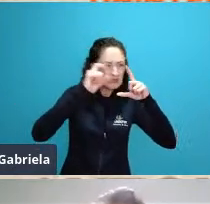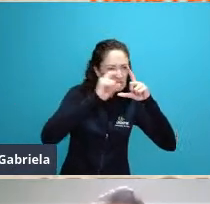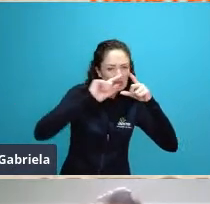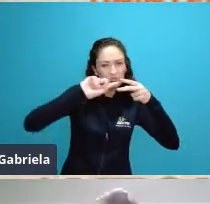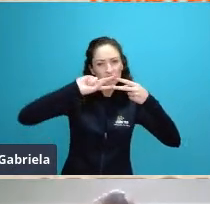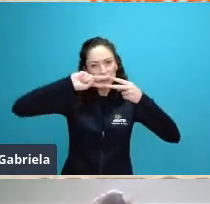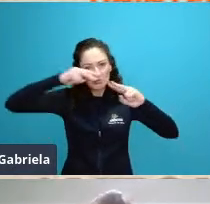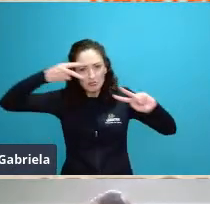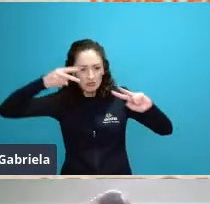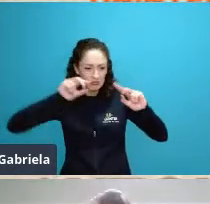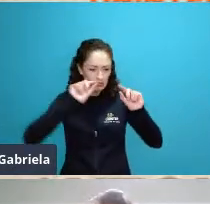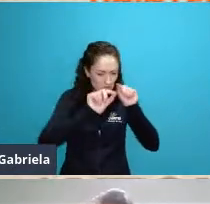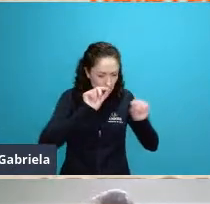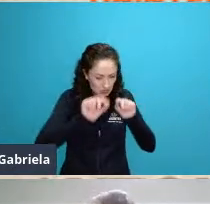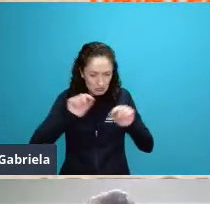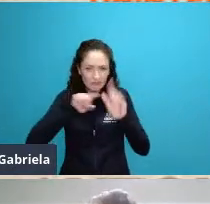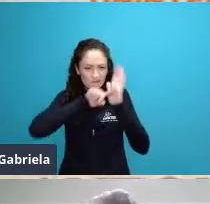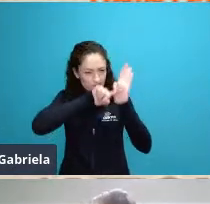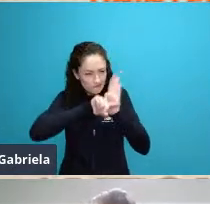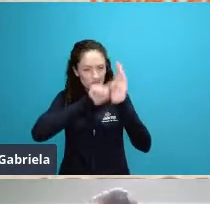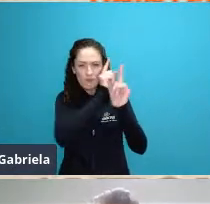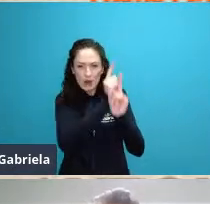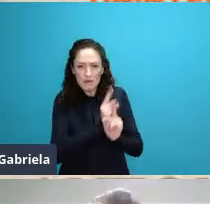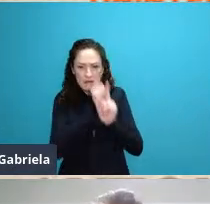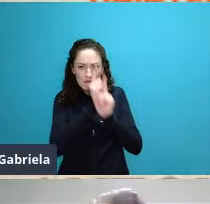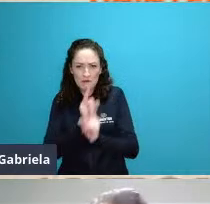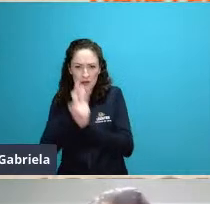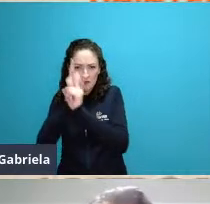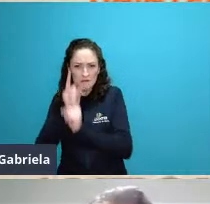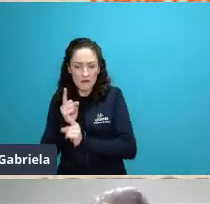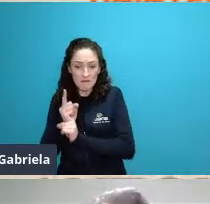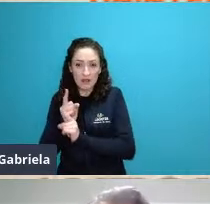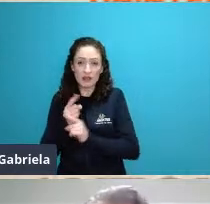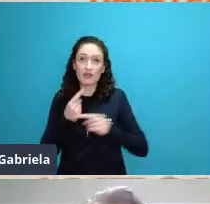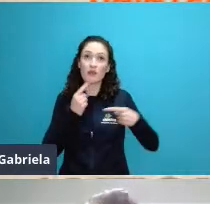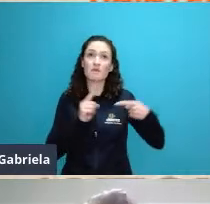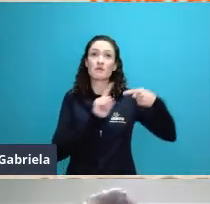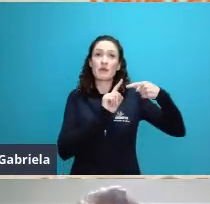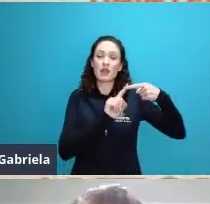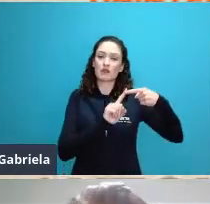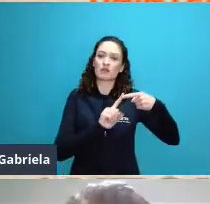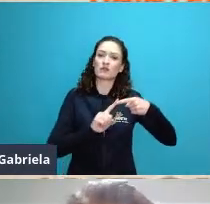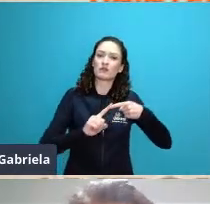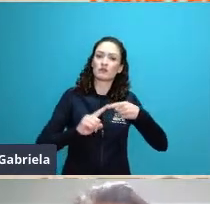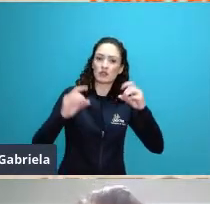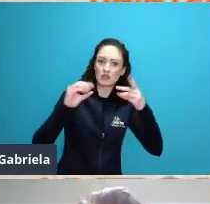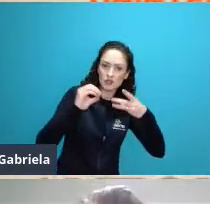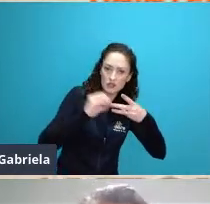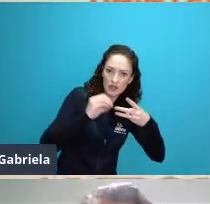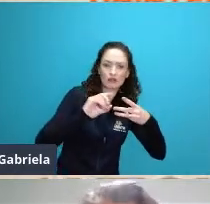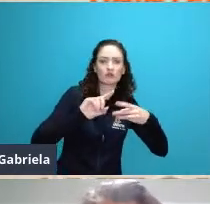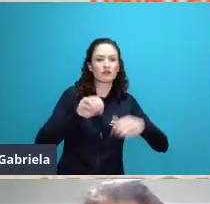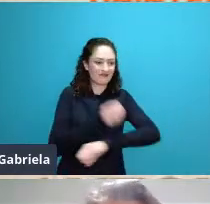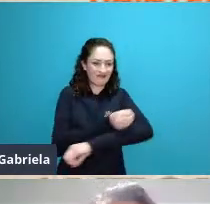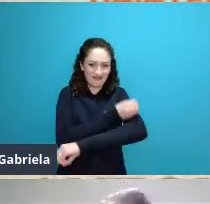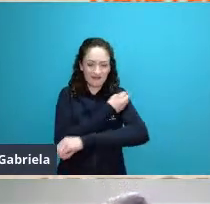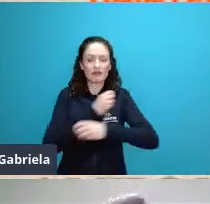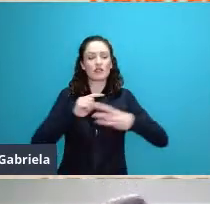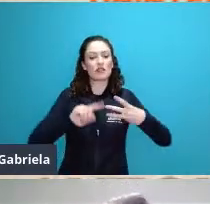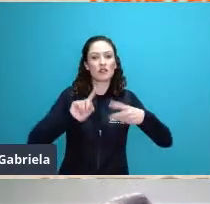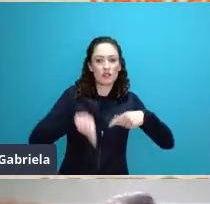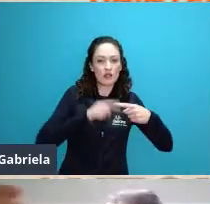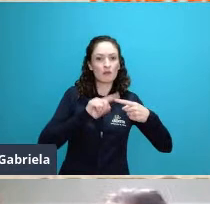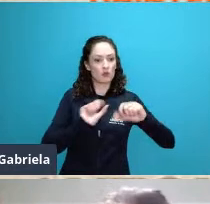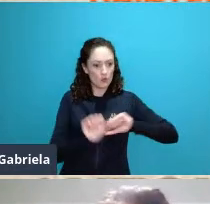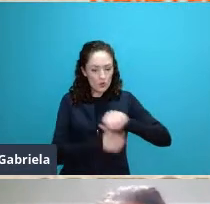propôs que esse nível hierárquico começaria na célula que formam tecidos que formam os órgãos que formam os sistemas que formam os